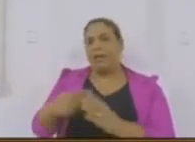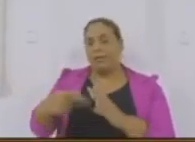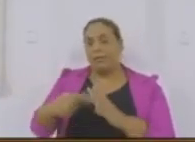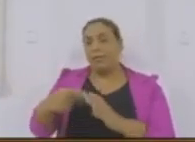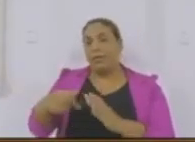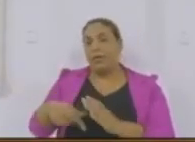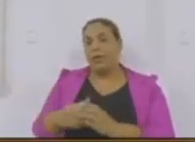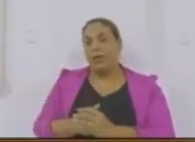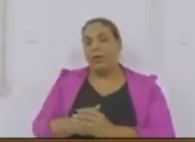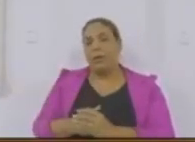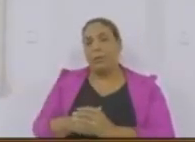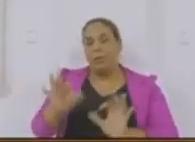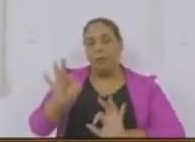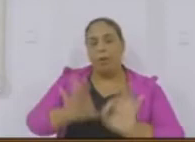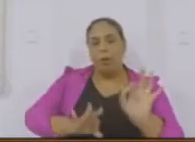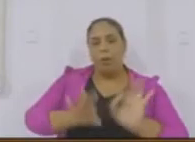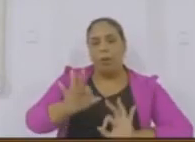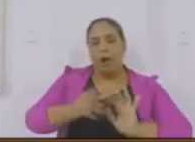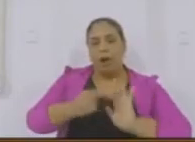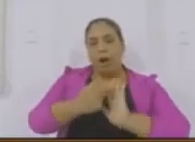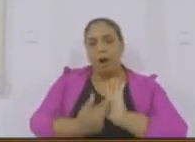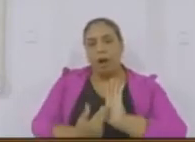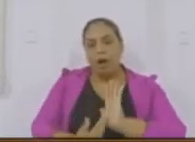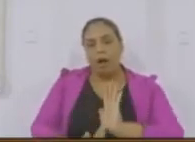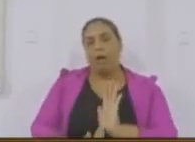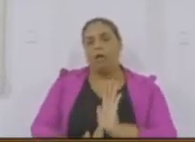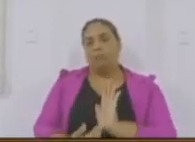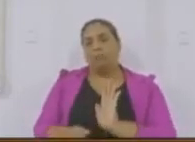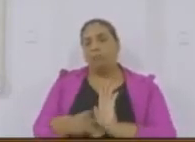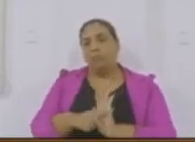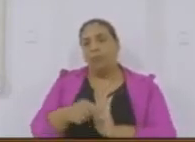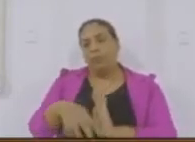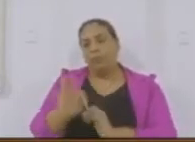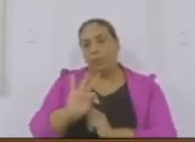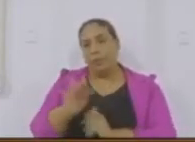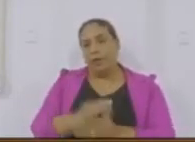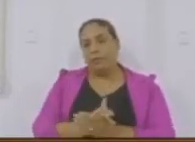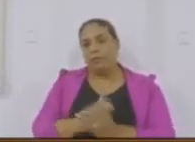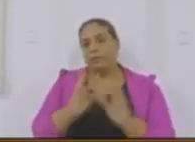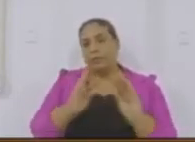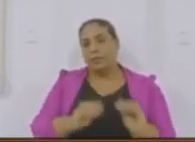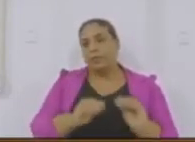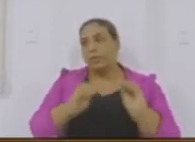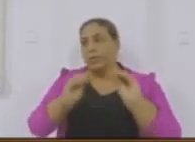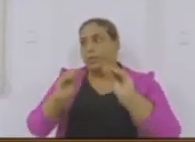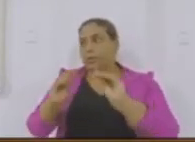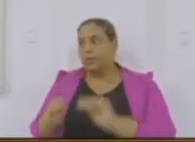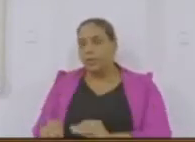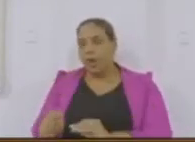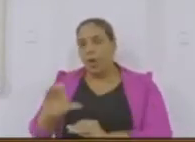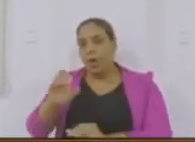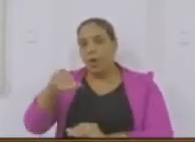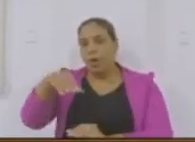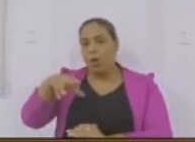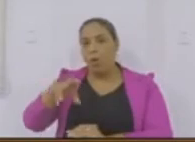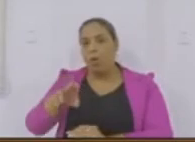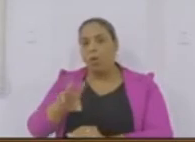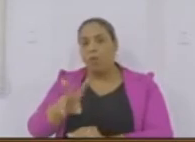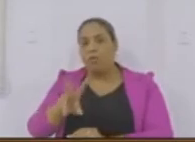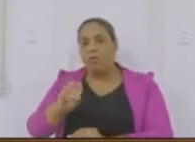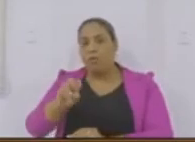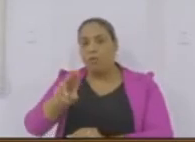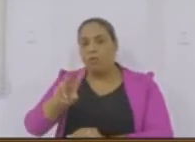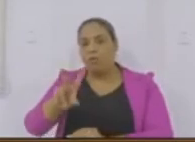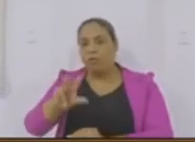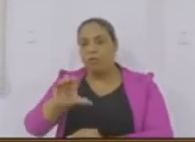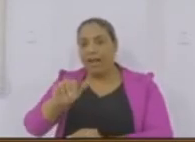regimento interno, ali, orgânico, aqui da Câmara. Primeiro, tirar de convocar para convidar. A gente aqui,